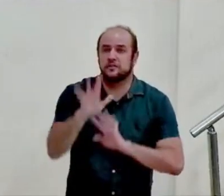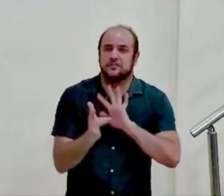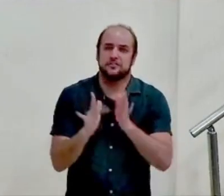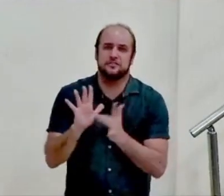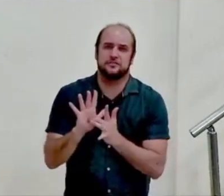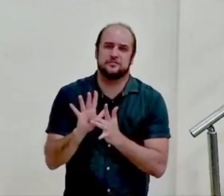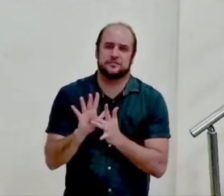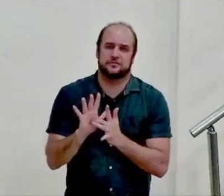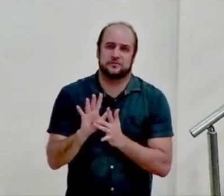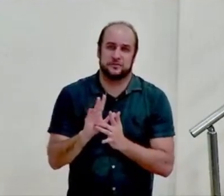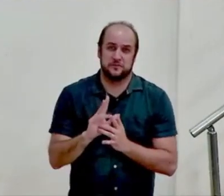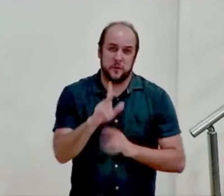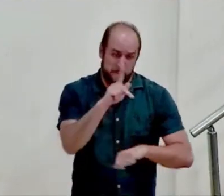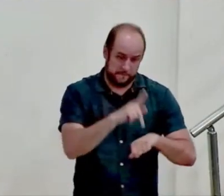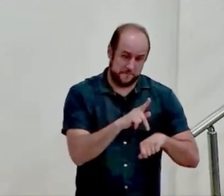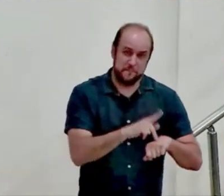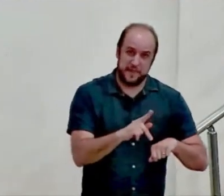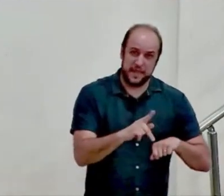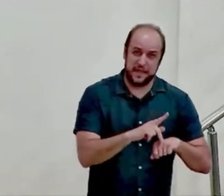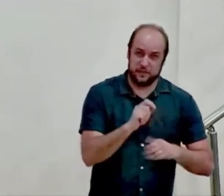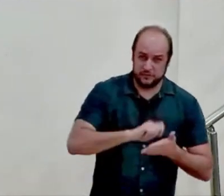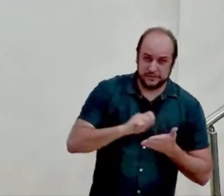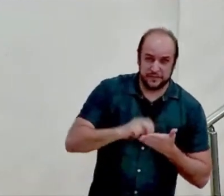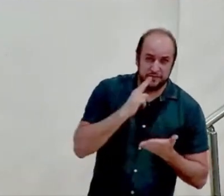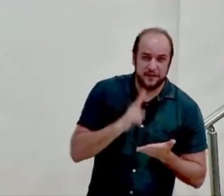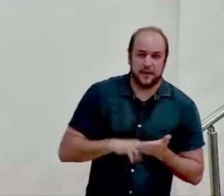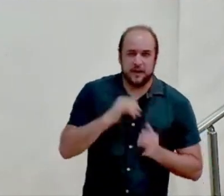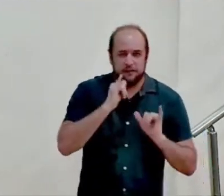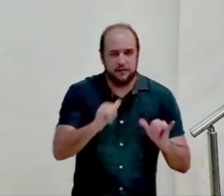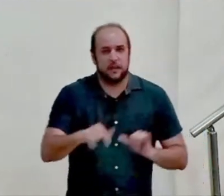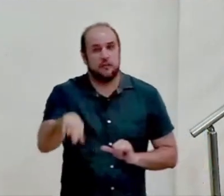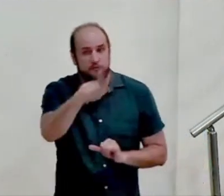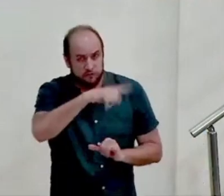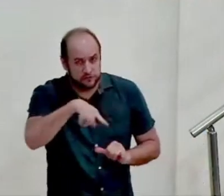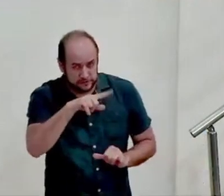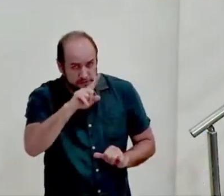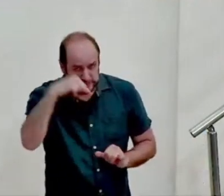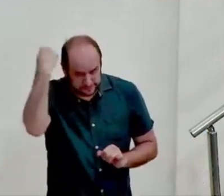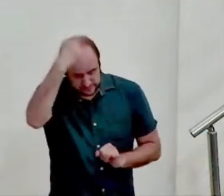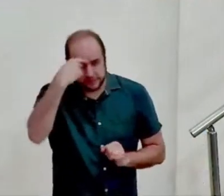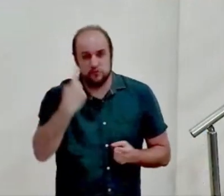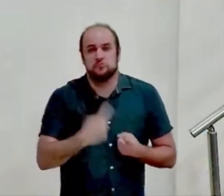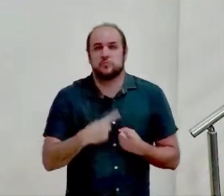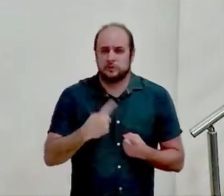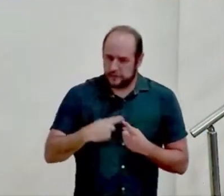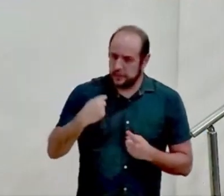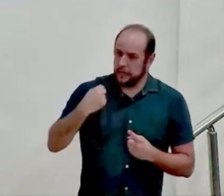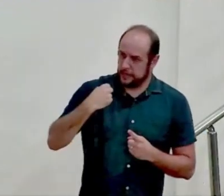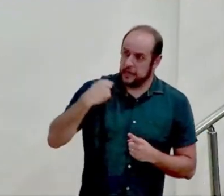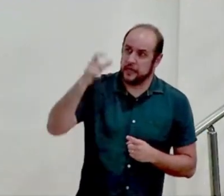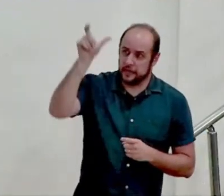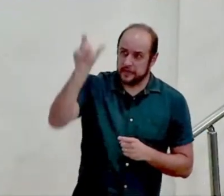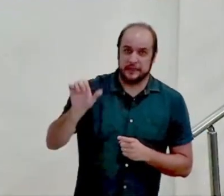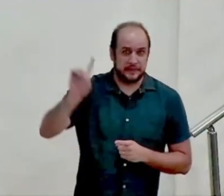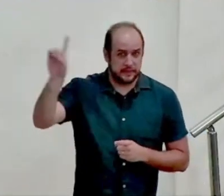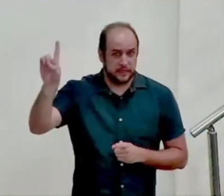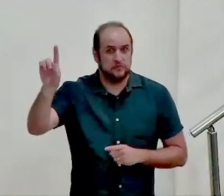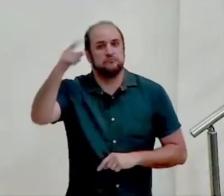apóstolo Pedro escrevendo na sua primeira carta disse sede santos porque eu sou santo o que Deus